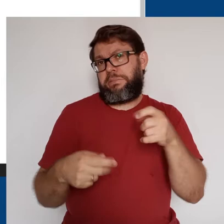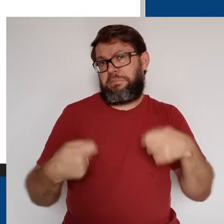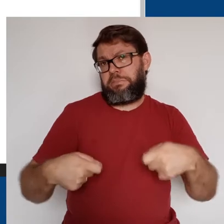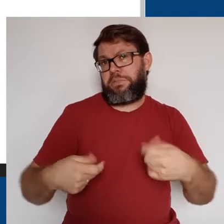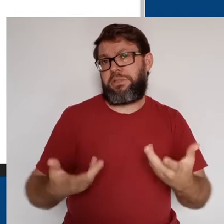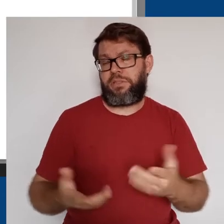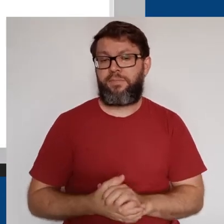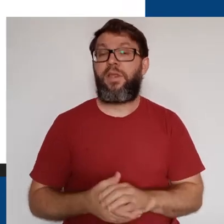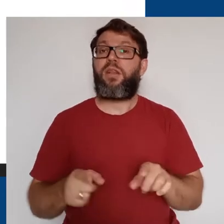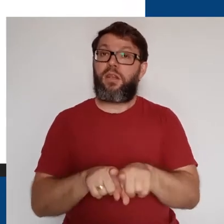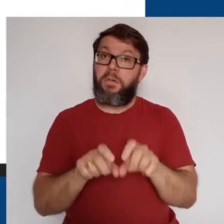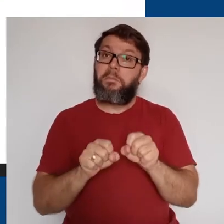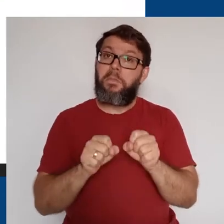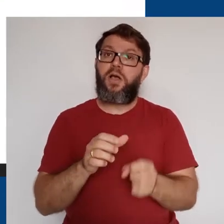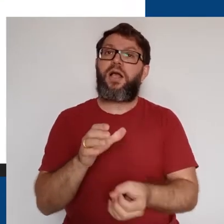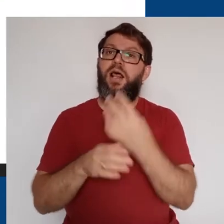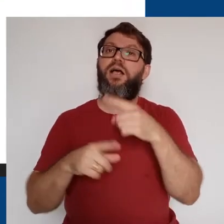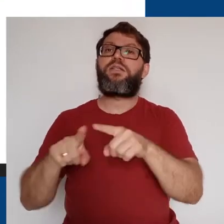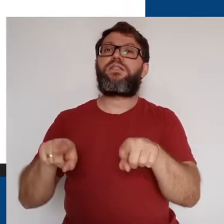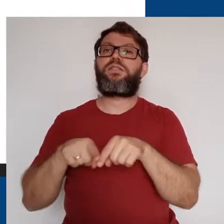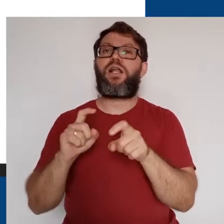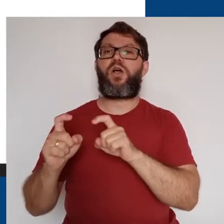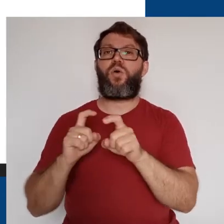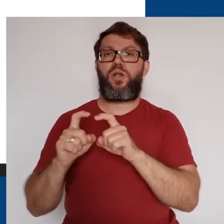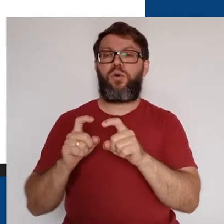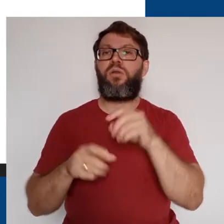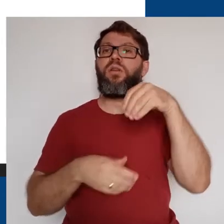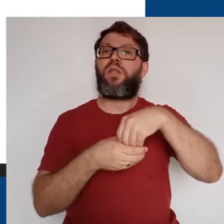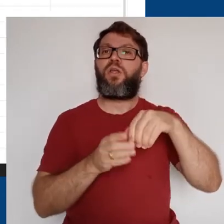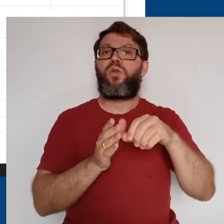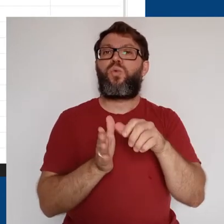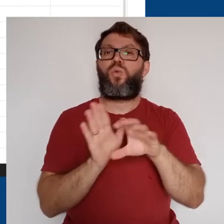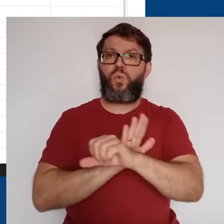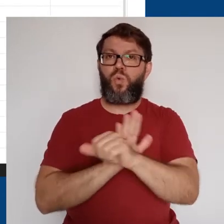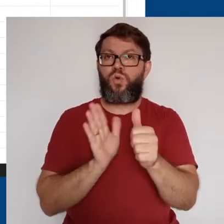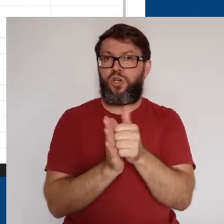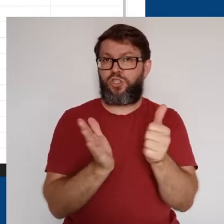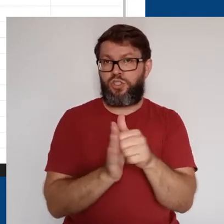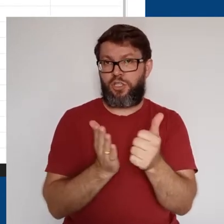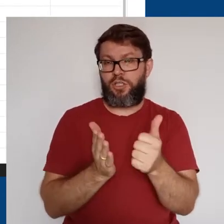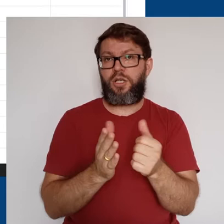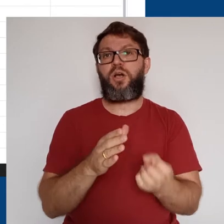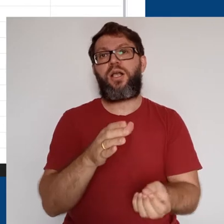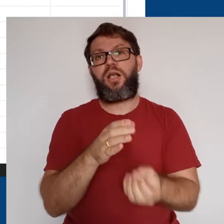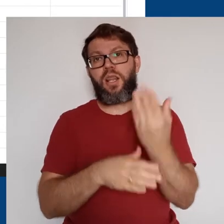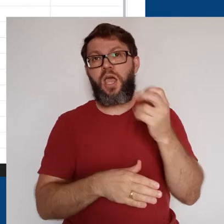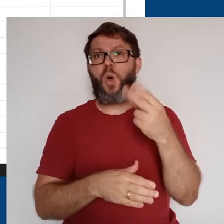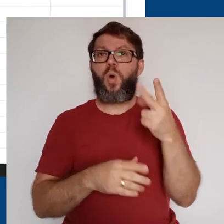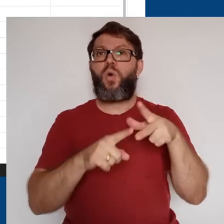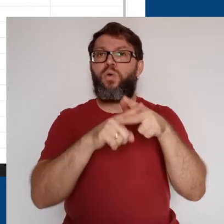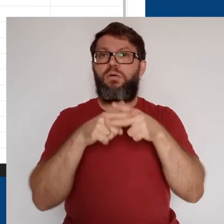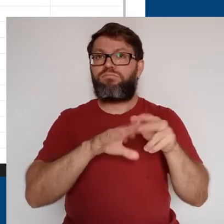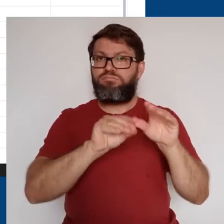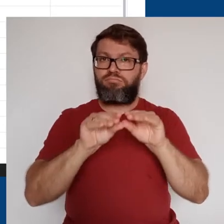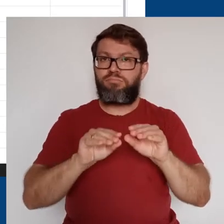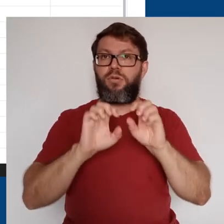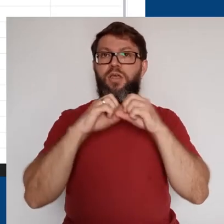é possível criar salas de reunião do Meet no Google Agenda. Ao criar ou editar no evento,